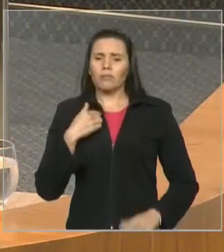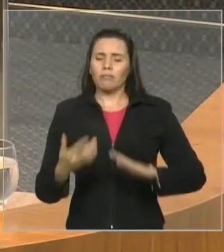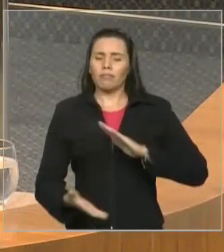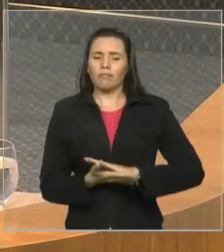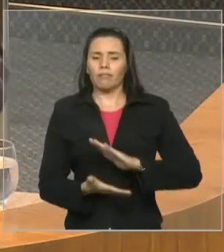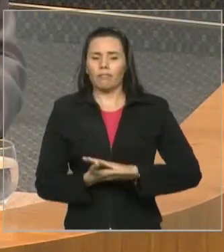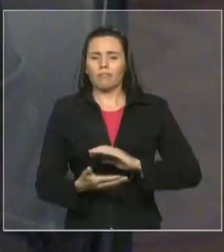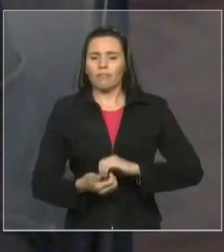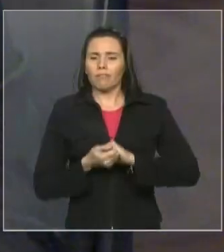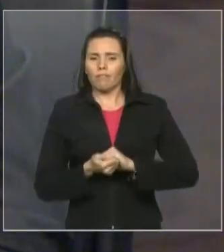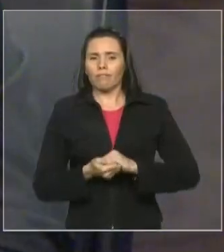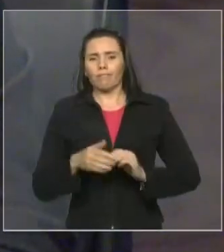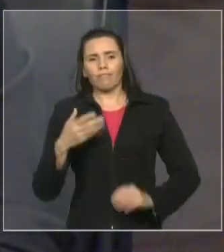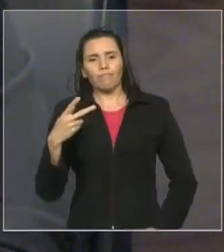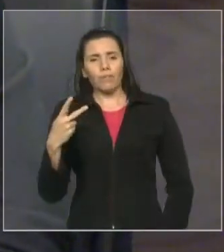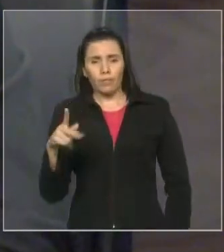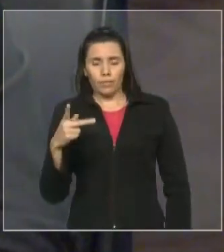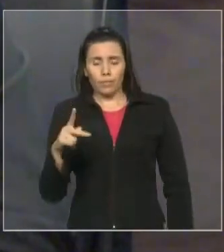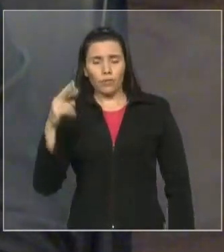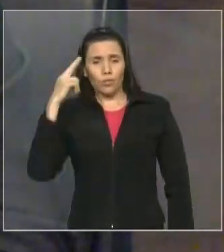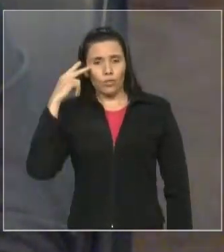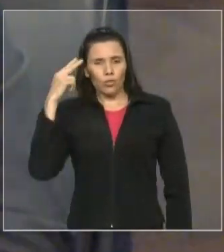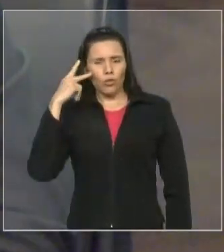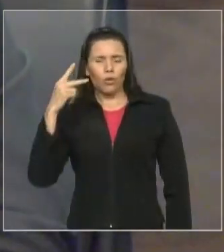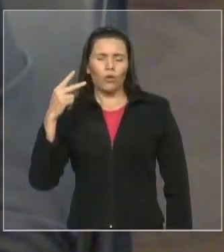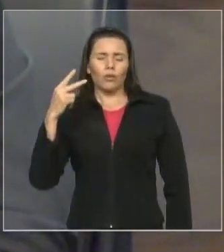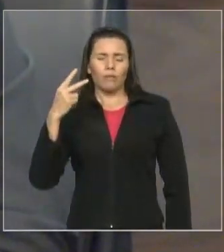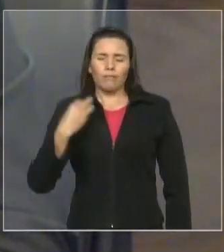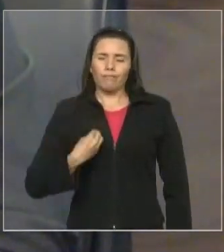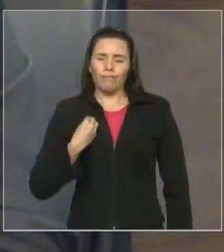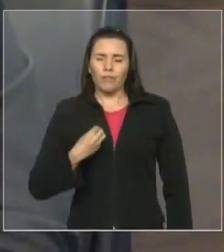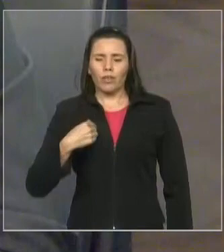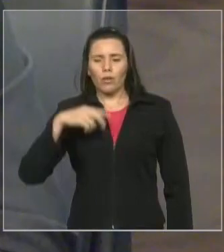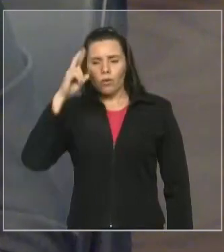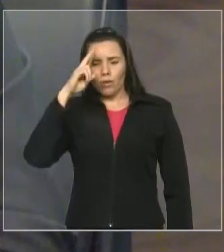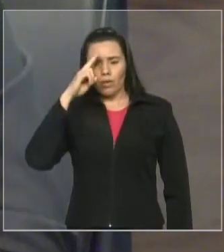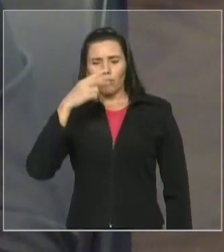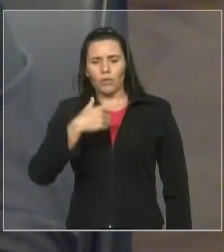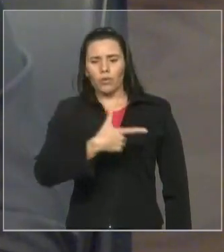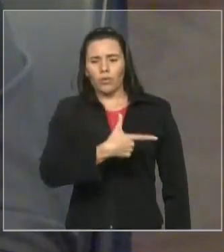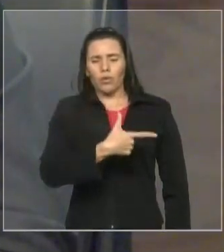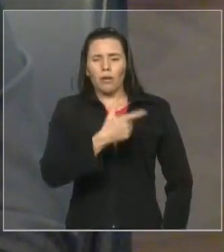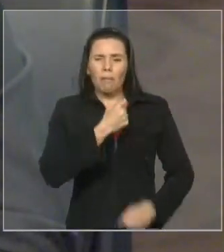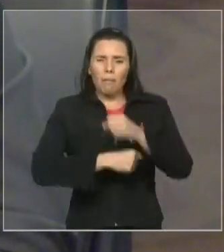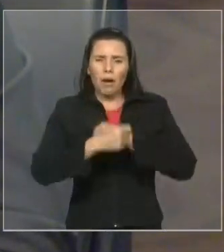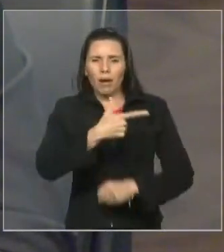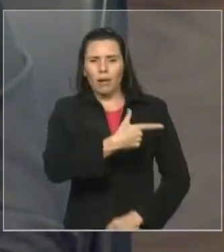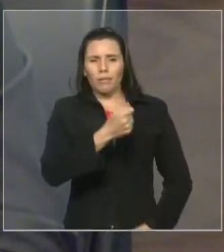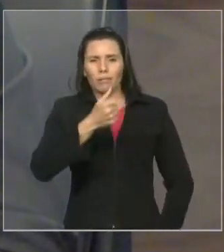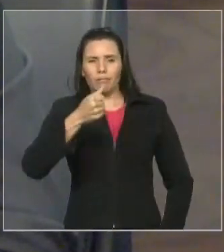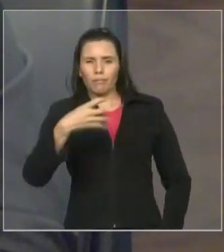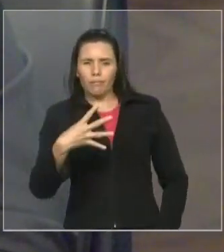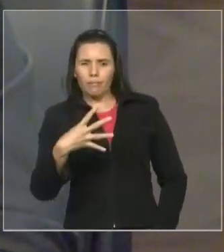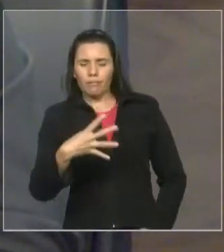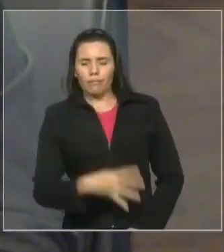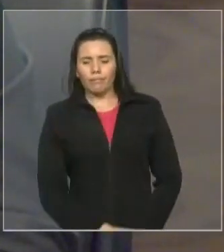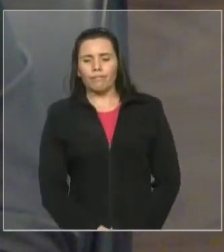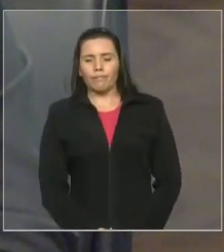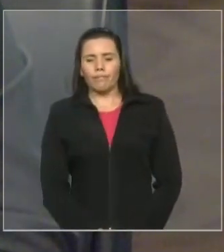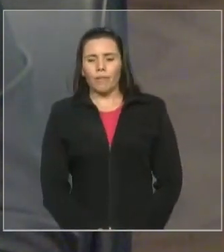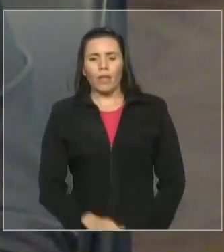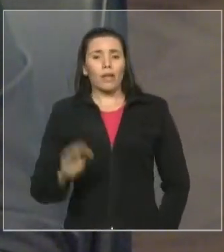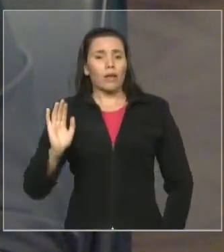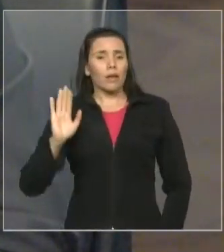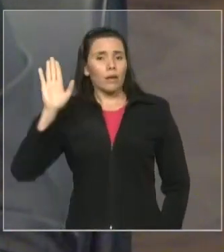por toda a trajetória que você teve. Eu me lembro em 2014, aquela campanha, nas